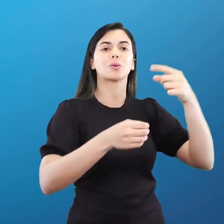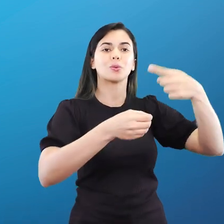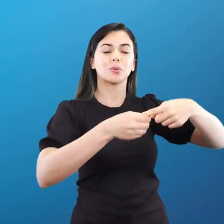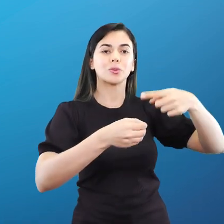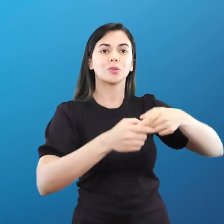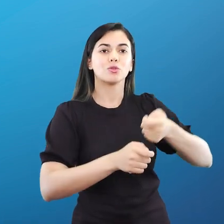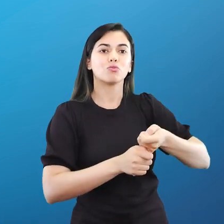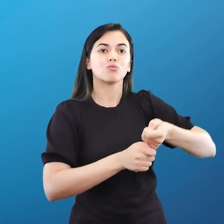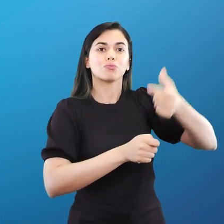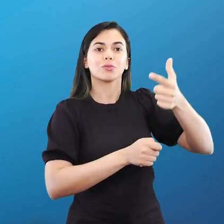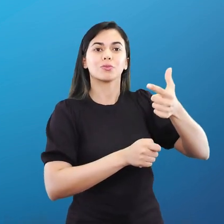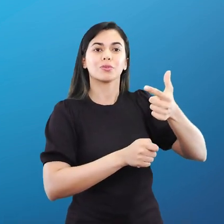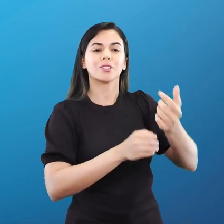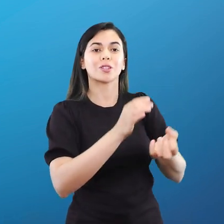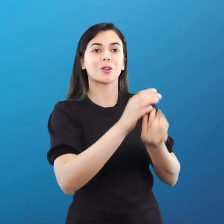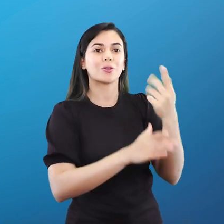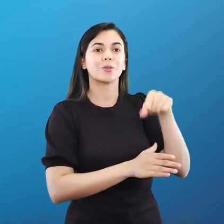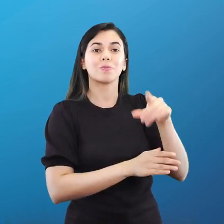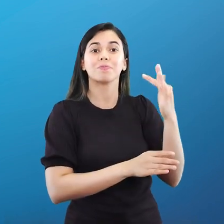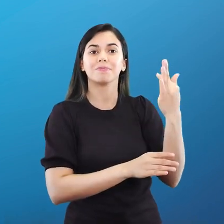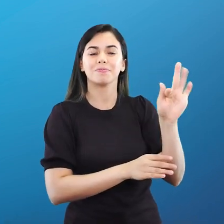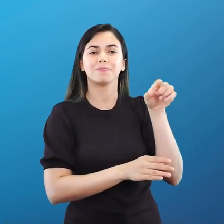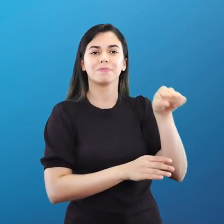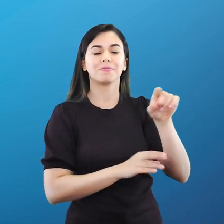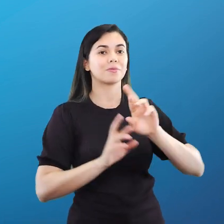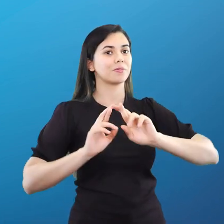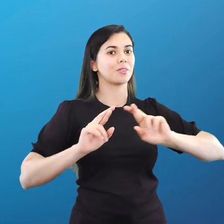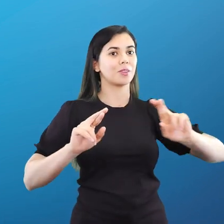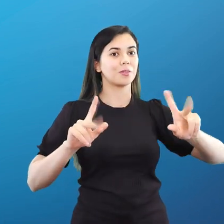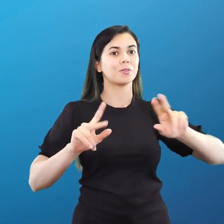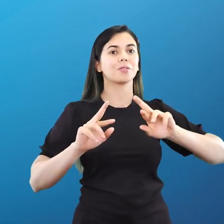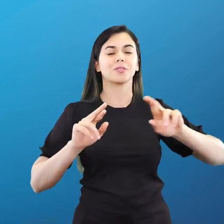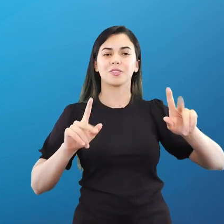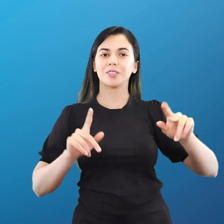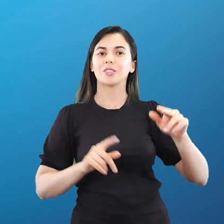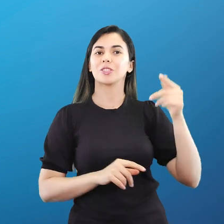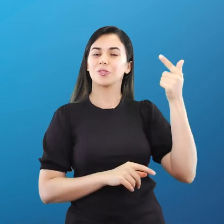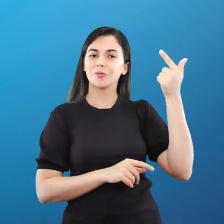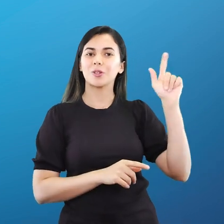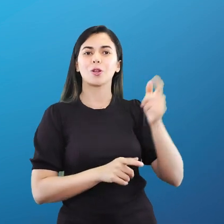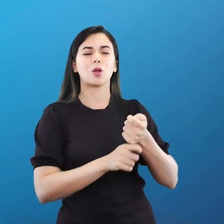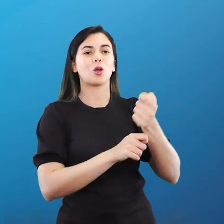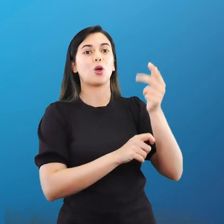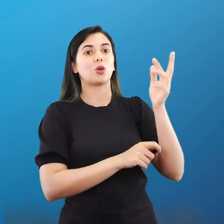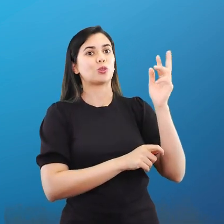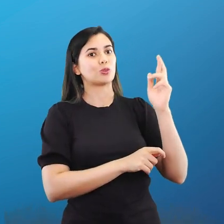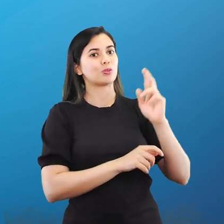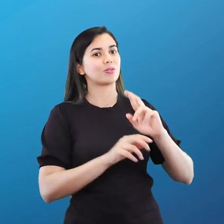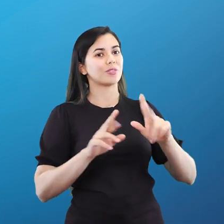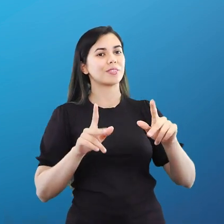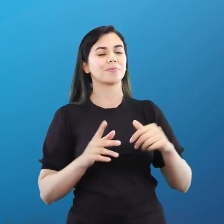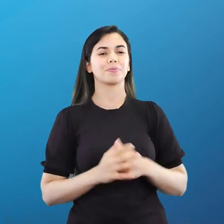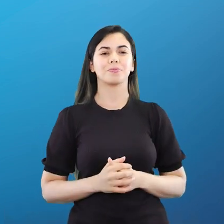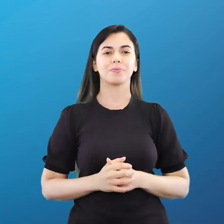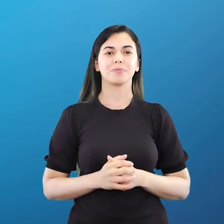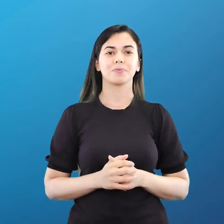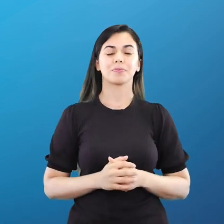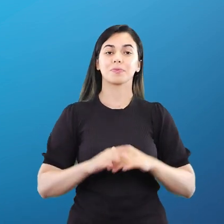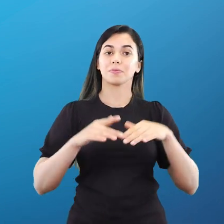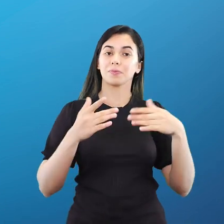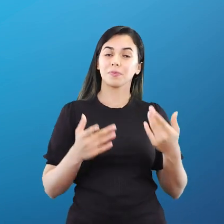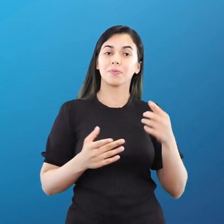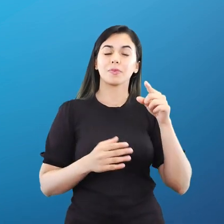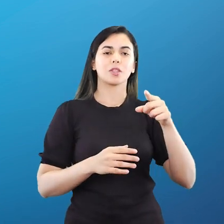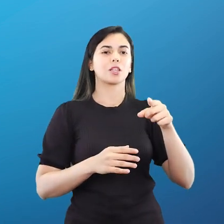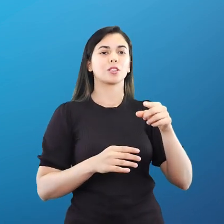Champagne é original de lá, né, que é diferente das cidas, espumantes, por aí. O material, né, foi de